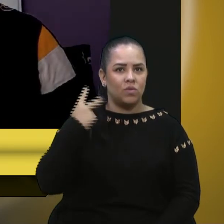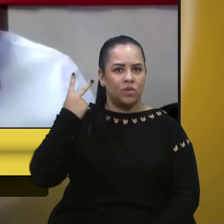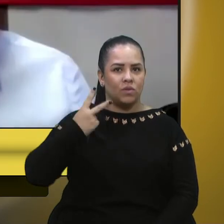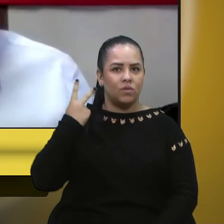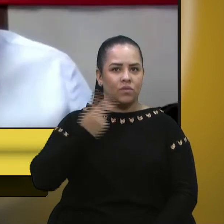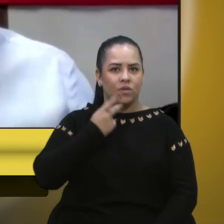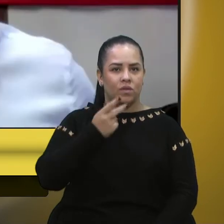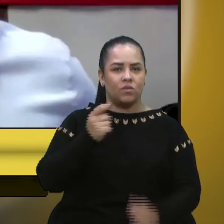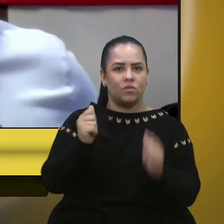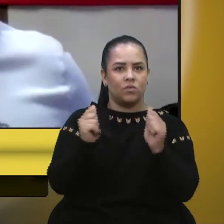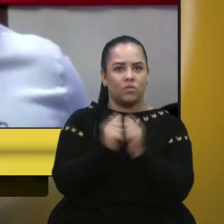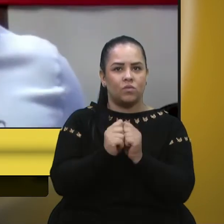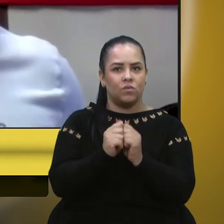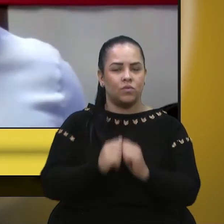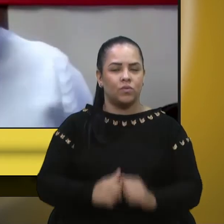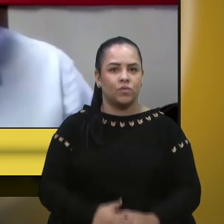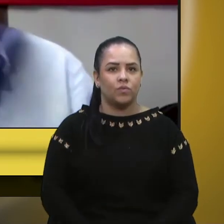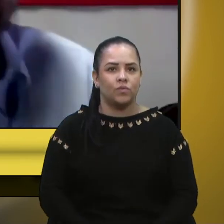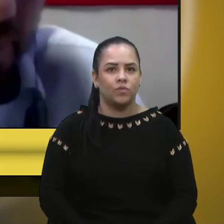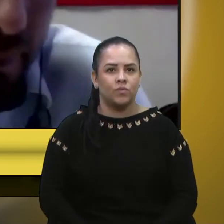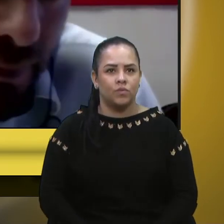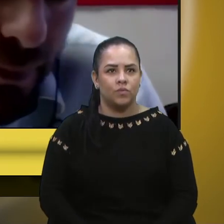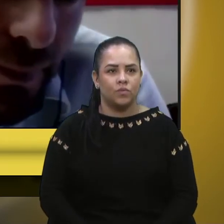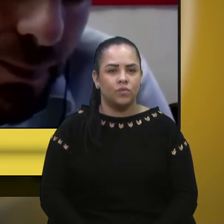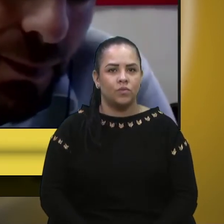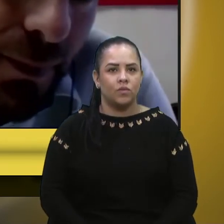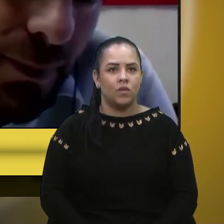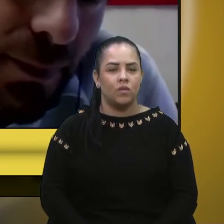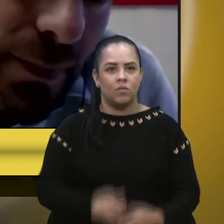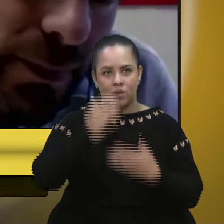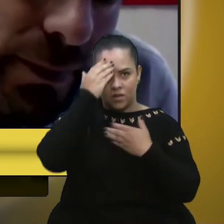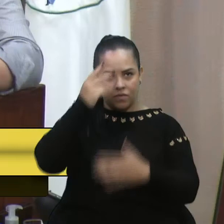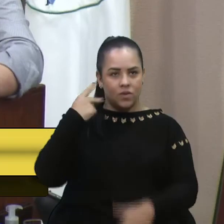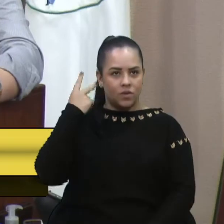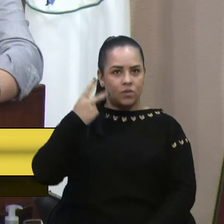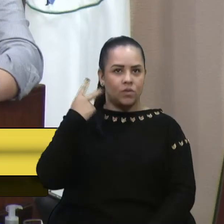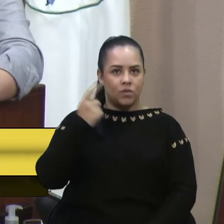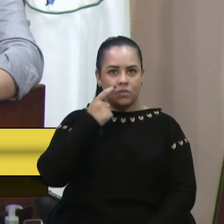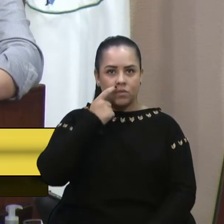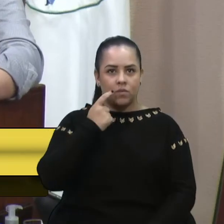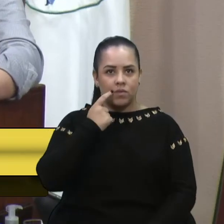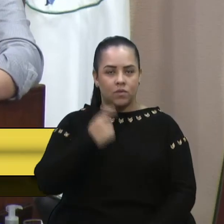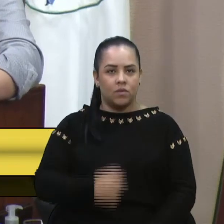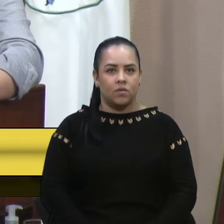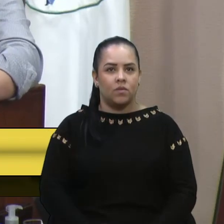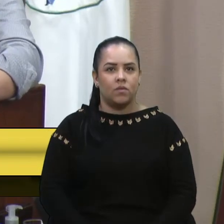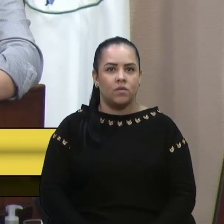vereador Bressan, e conto com o meu apoio. Obrigado, vereador Petrini. Vereador Xuxa, tem um minutinho aqui.